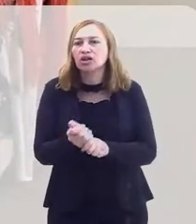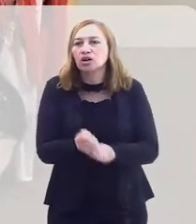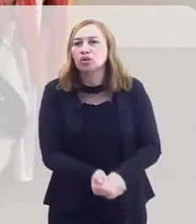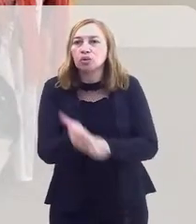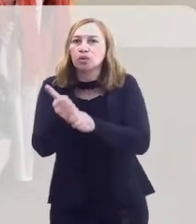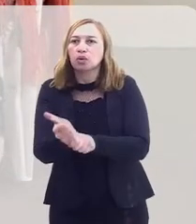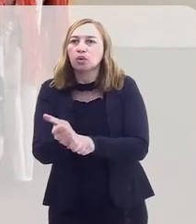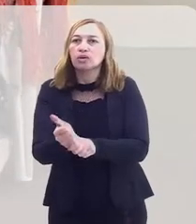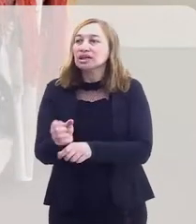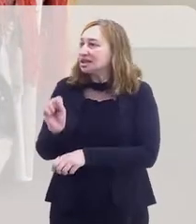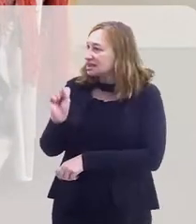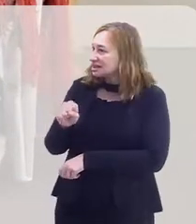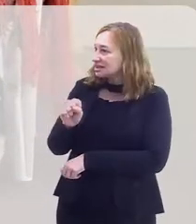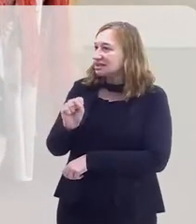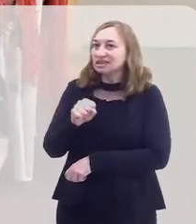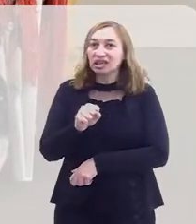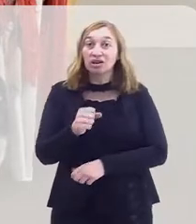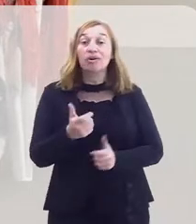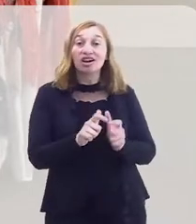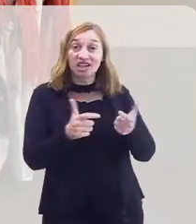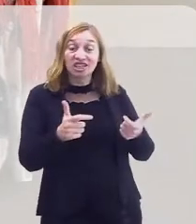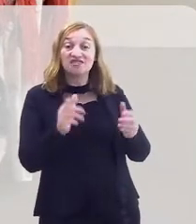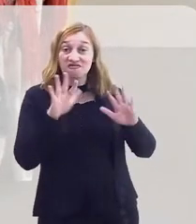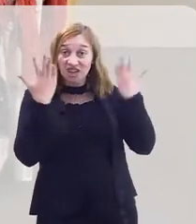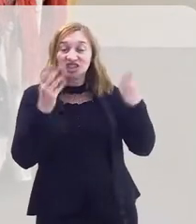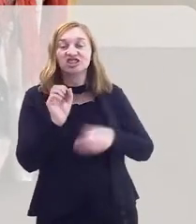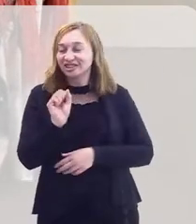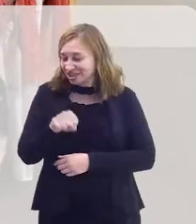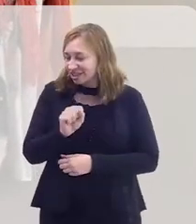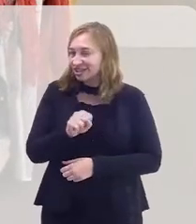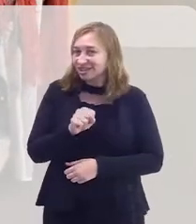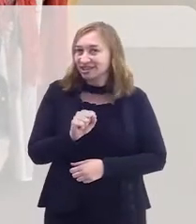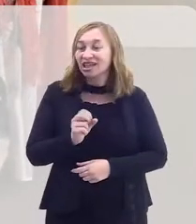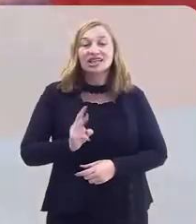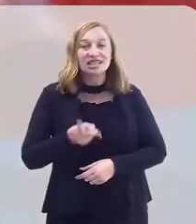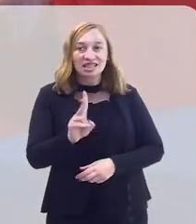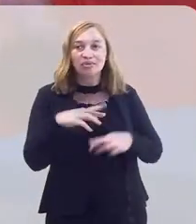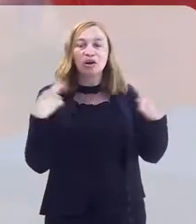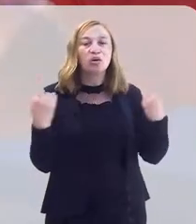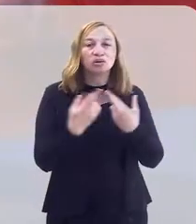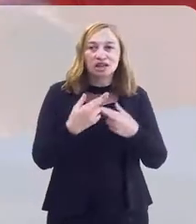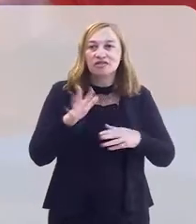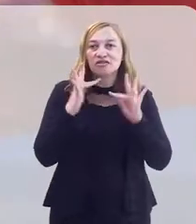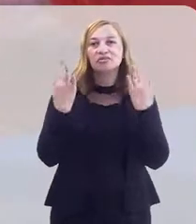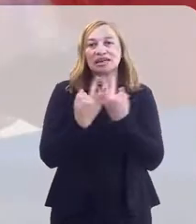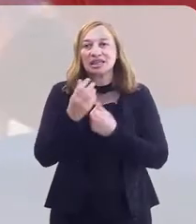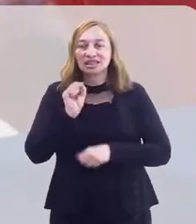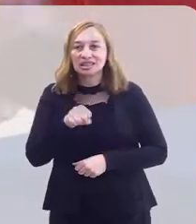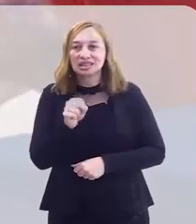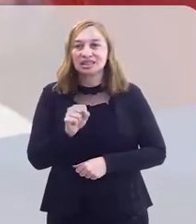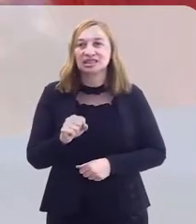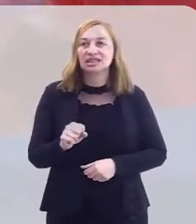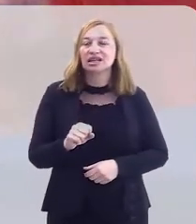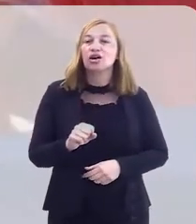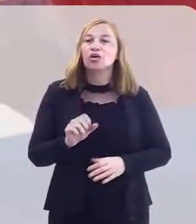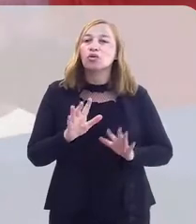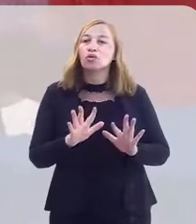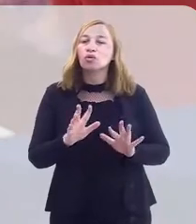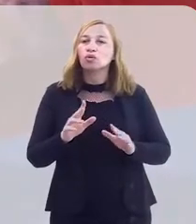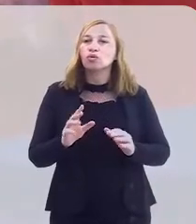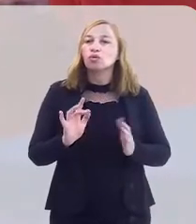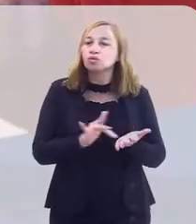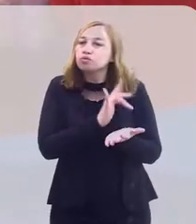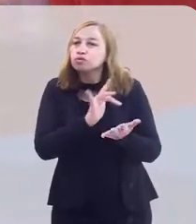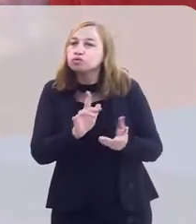Comemoram? Comemoram, sim. Então é uma grande festa. Sim. Família. Sempre reunir a família. Sempre. O cigano é muito